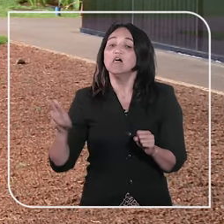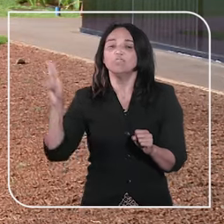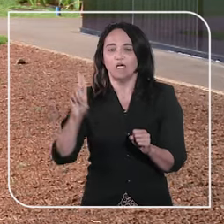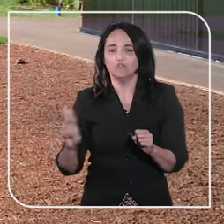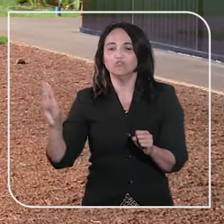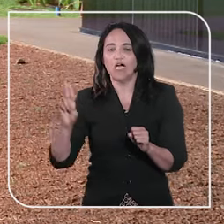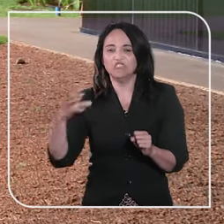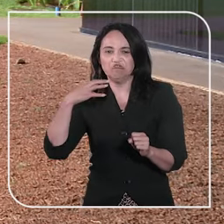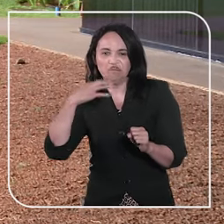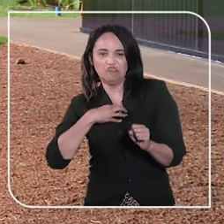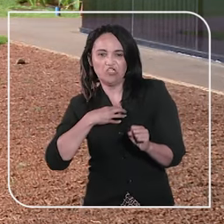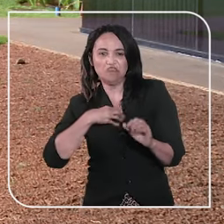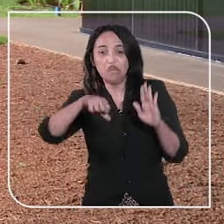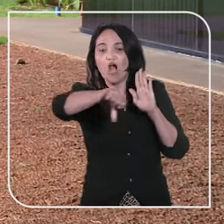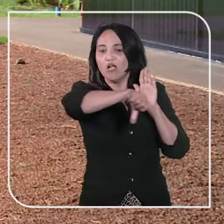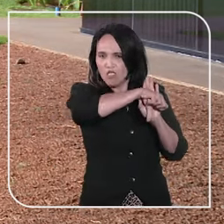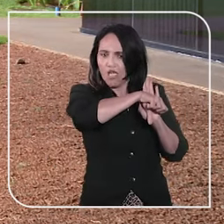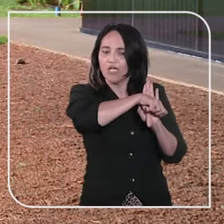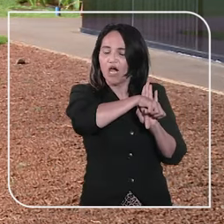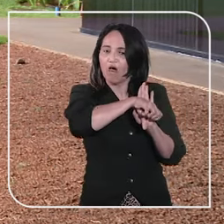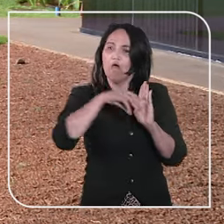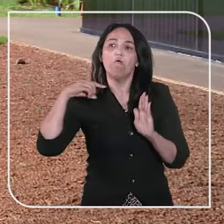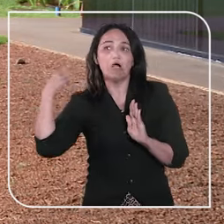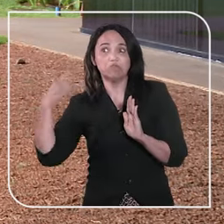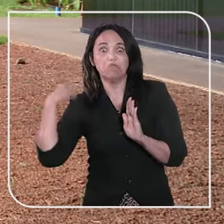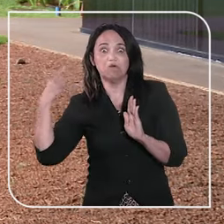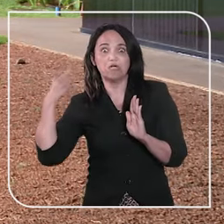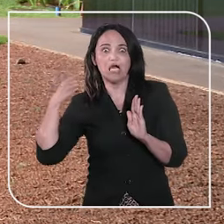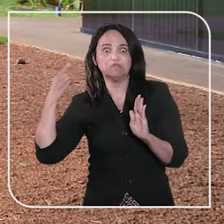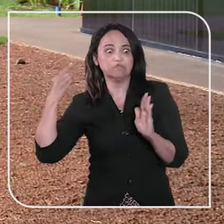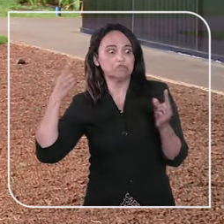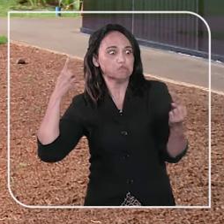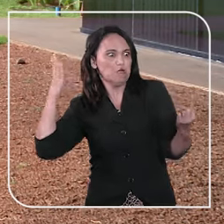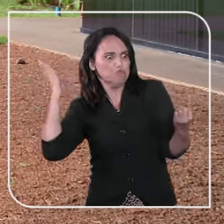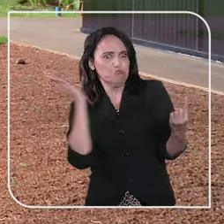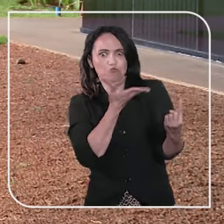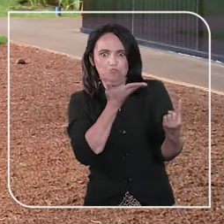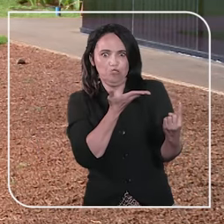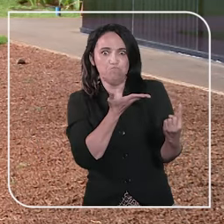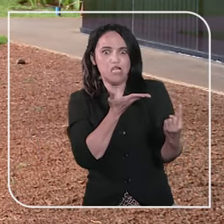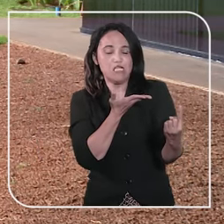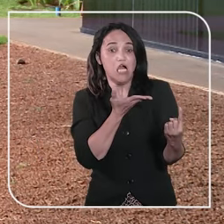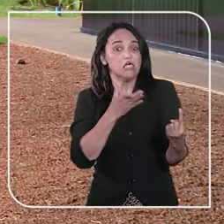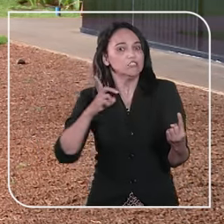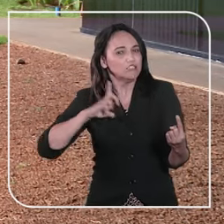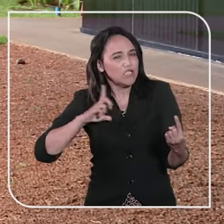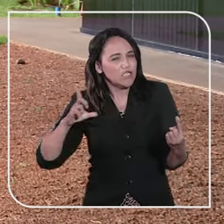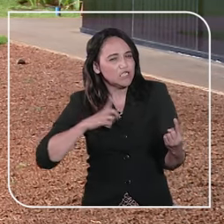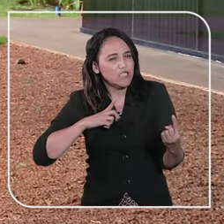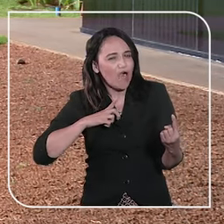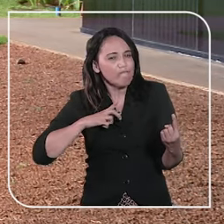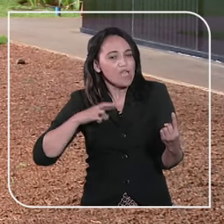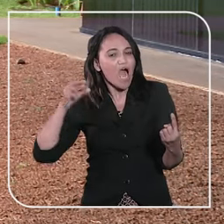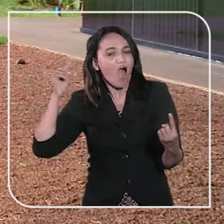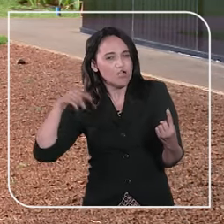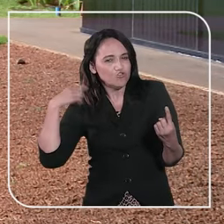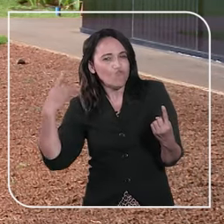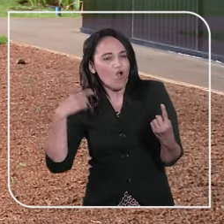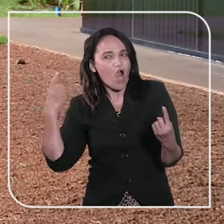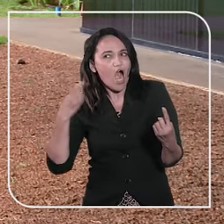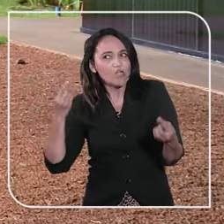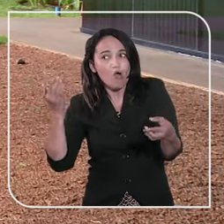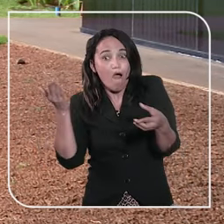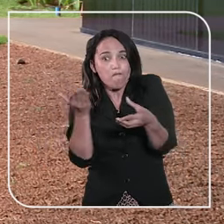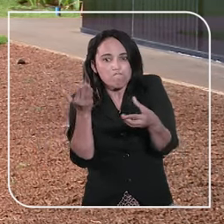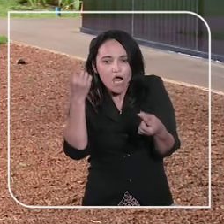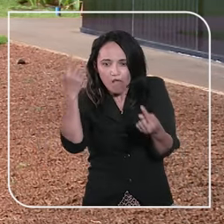PCC no estado do Pará. O advogado suspeito teria assinado 16 petições para presos aos quais não tinha relação,